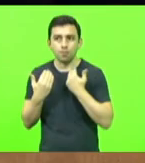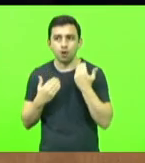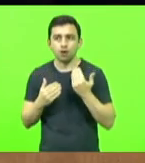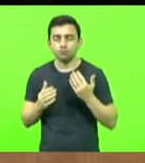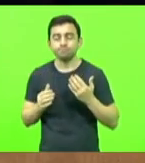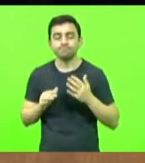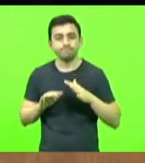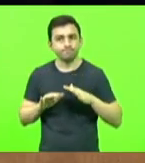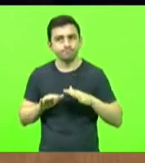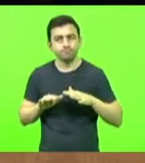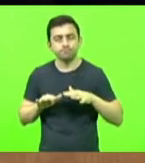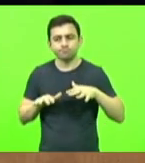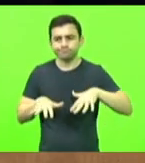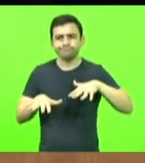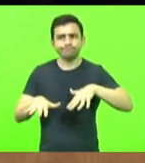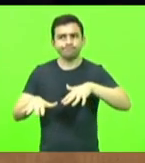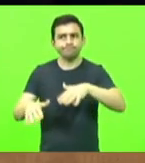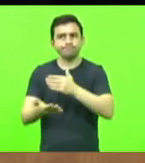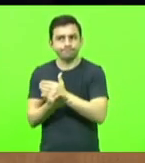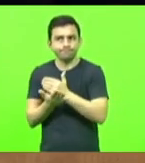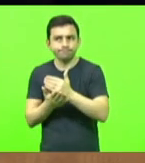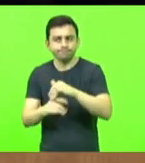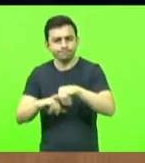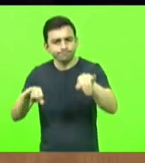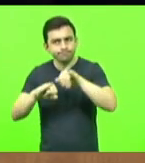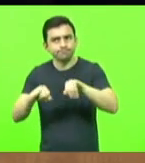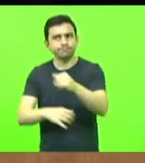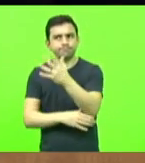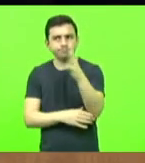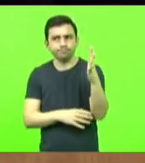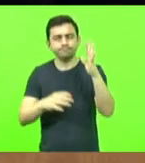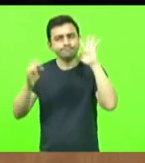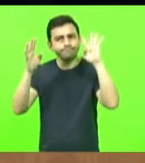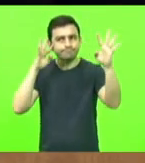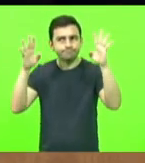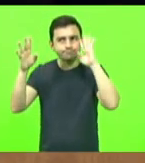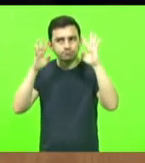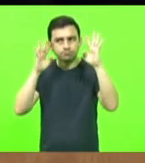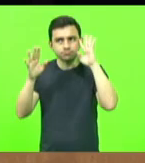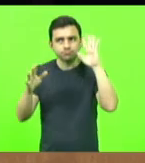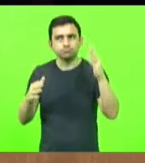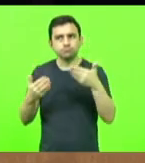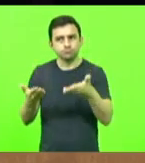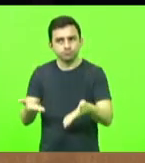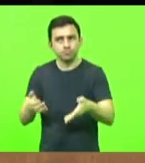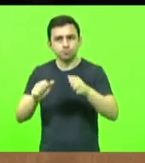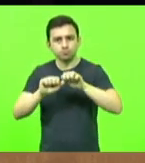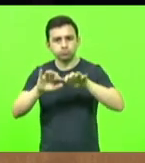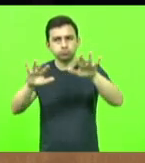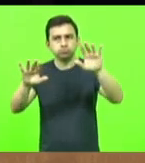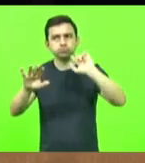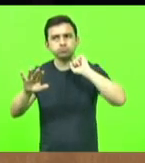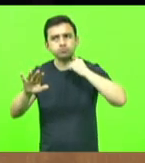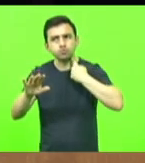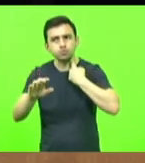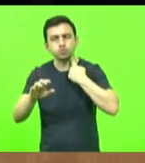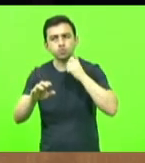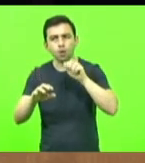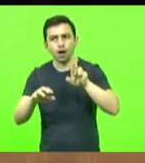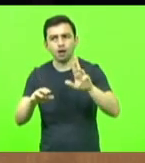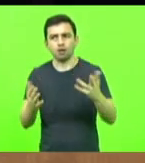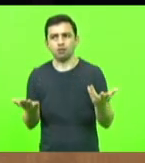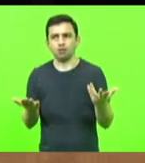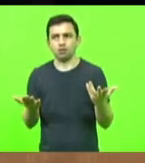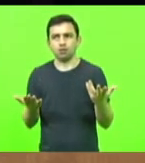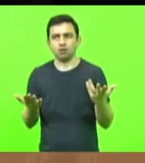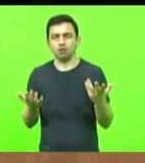movimentos ambientais e levou a uma reflexão acerca da poluição do ar, pois a fumaça